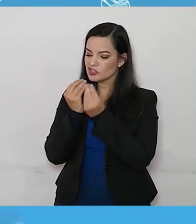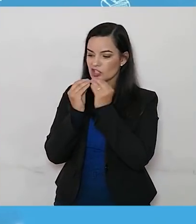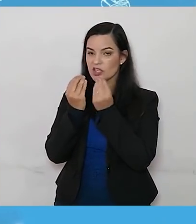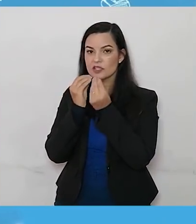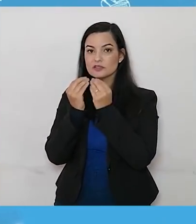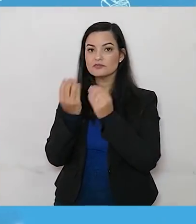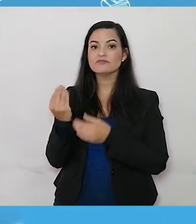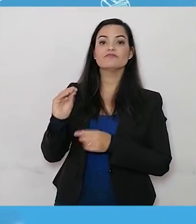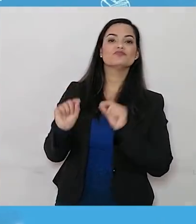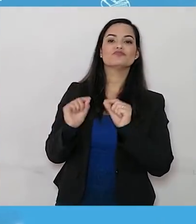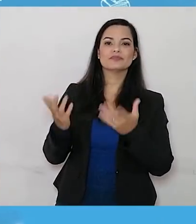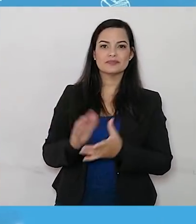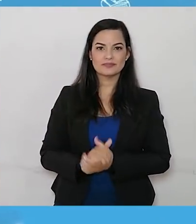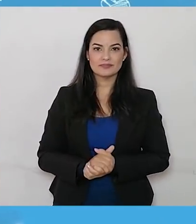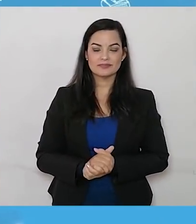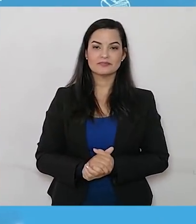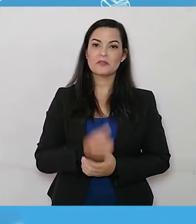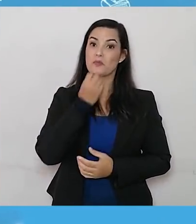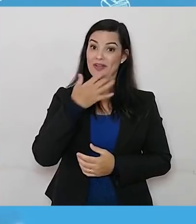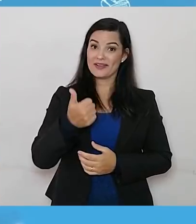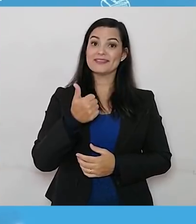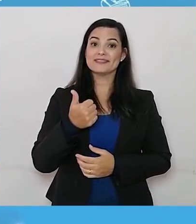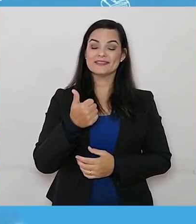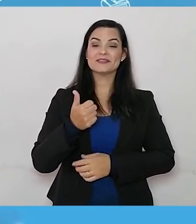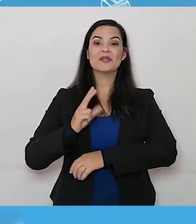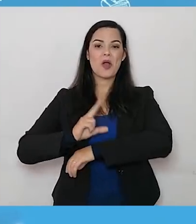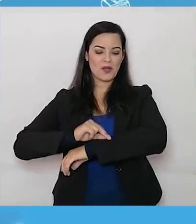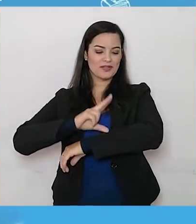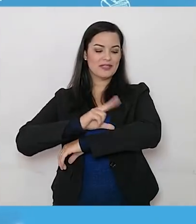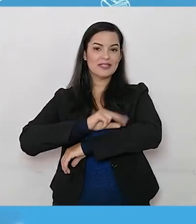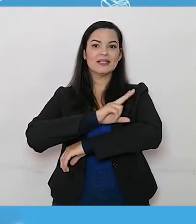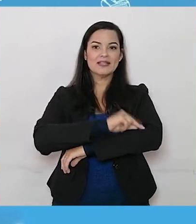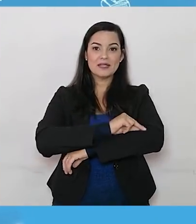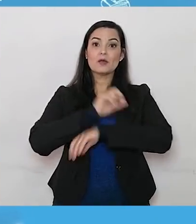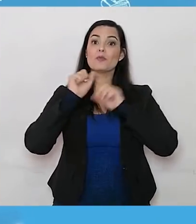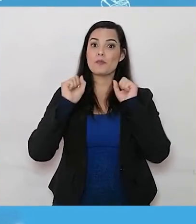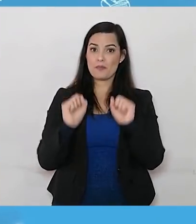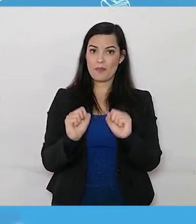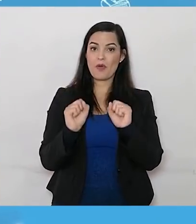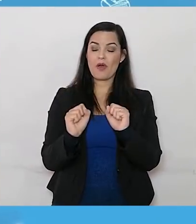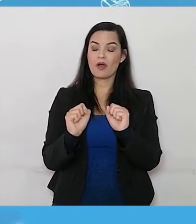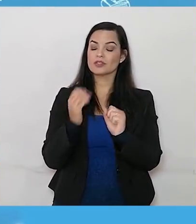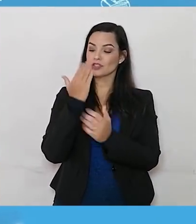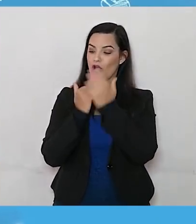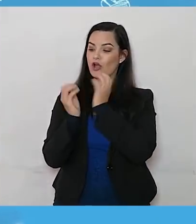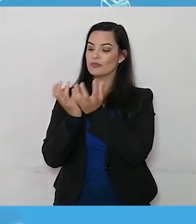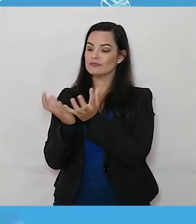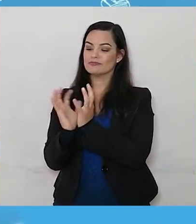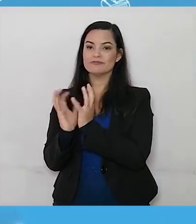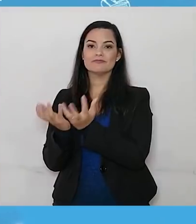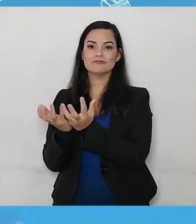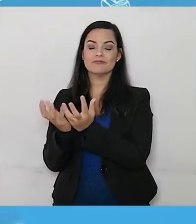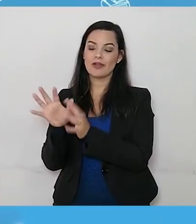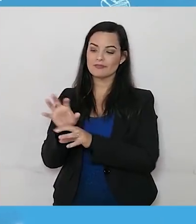Quem vocês colocam? Muito bem! O grilo pode se alimentar da alface